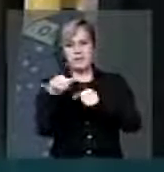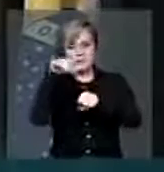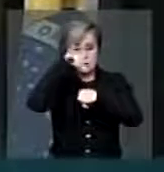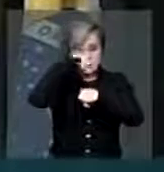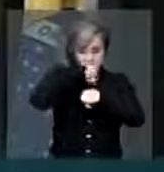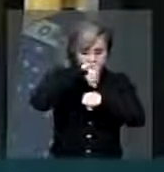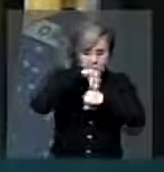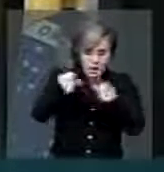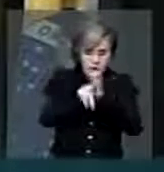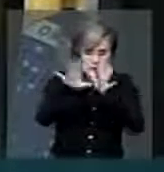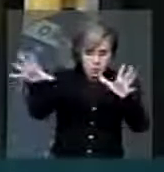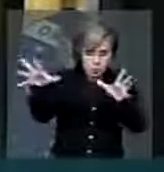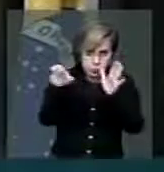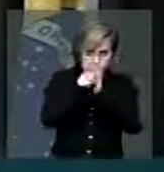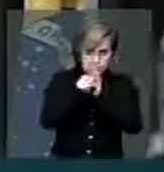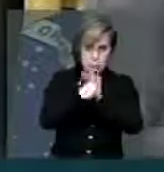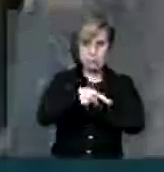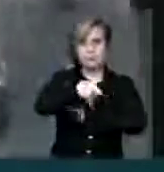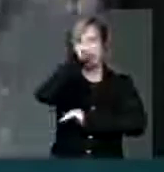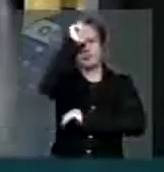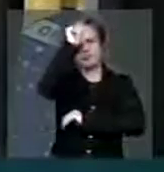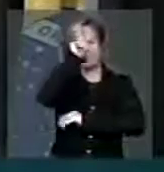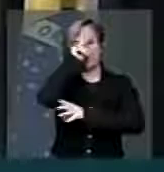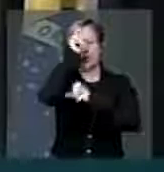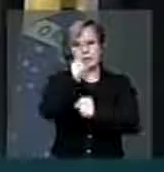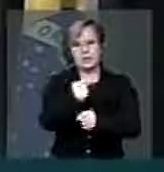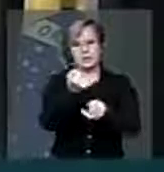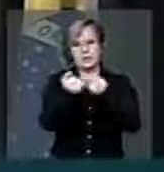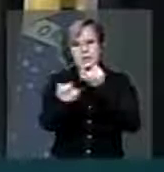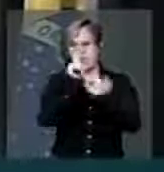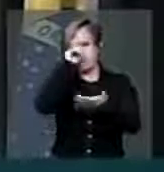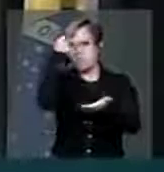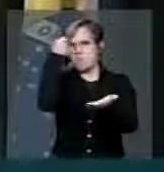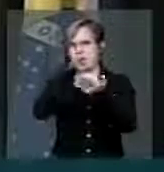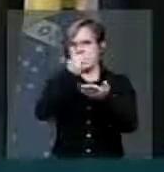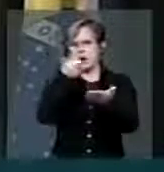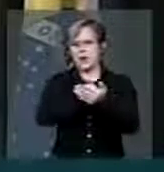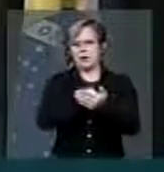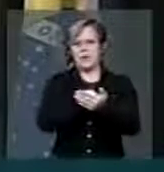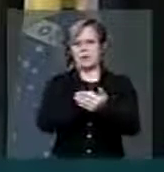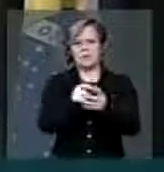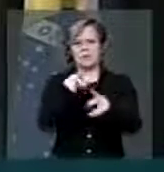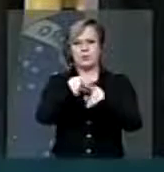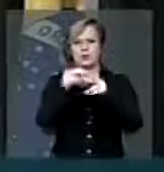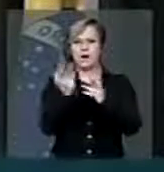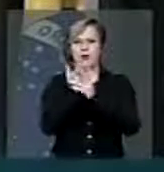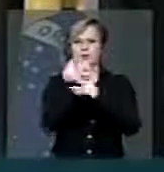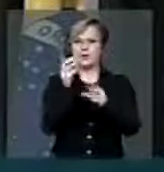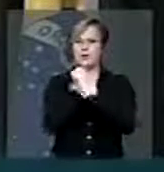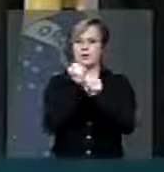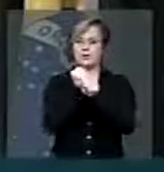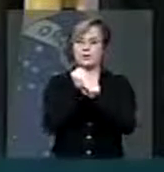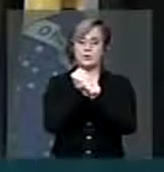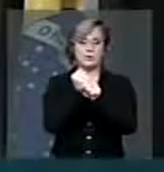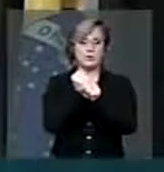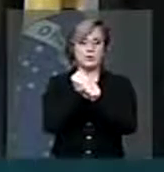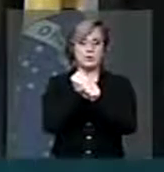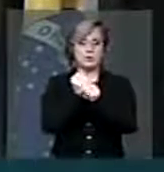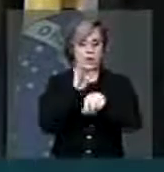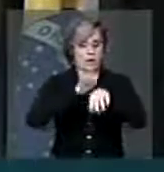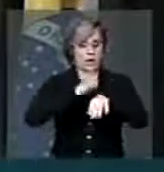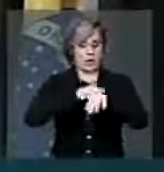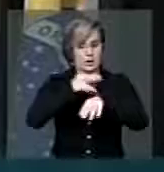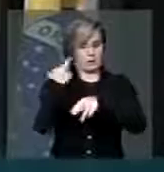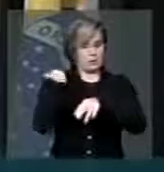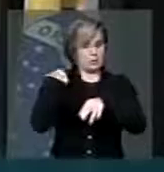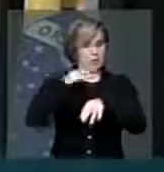do poder de forma quase ditatorial pela execução orçamentária nas mãos do governo federal.